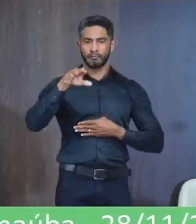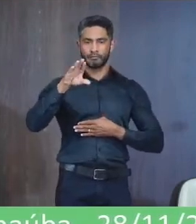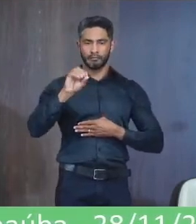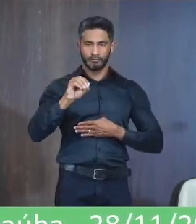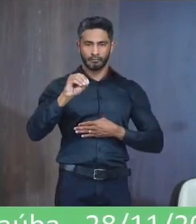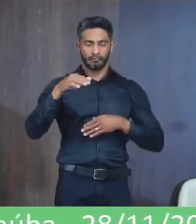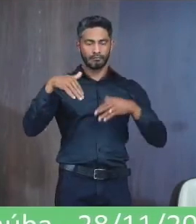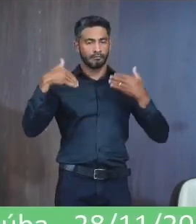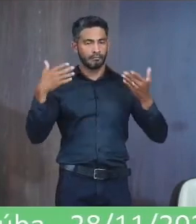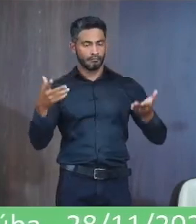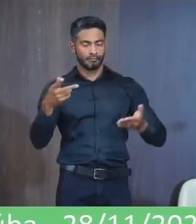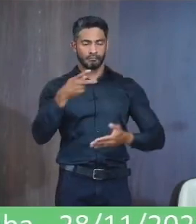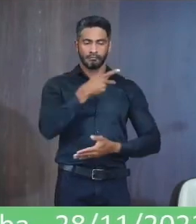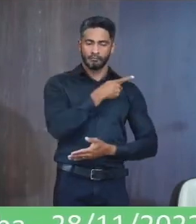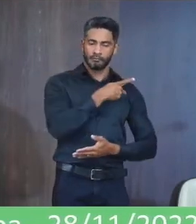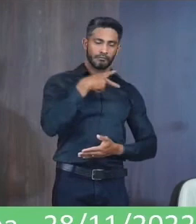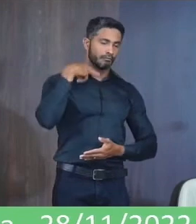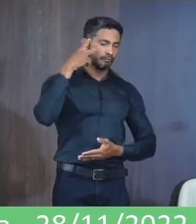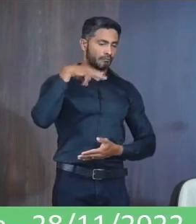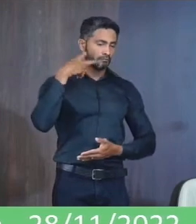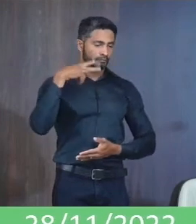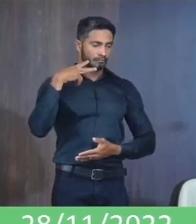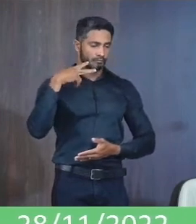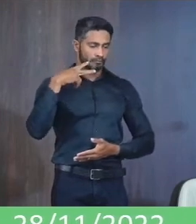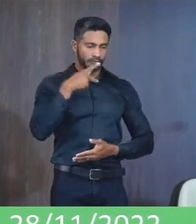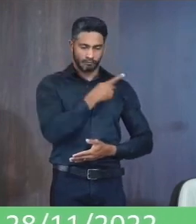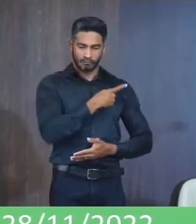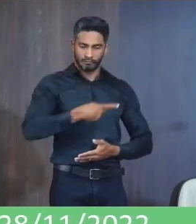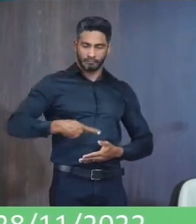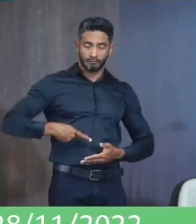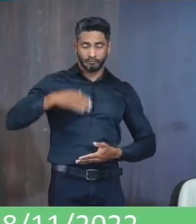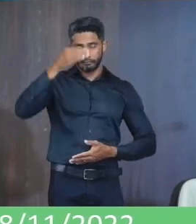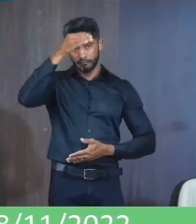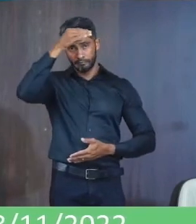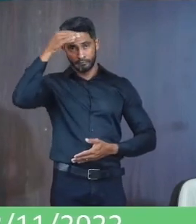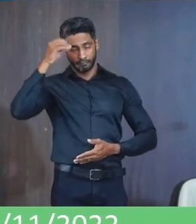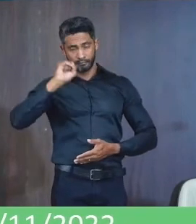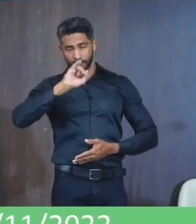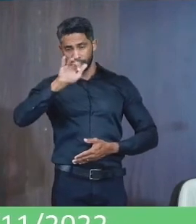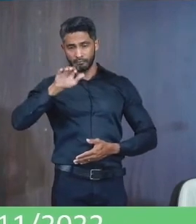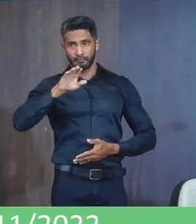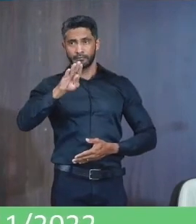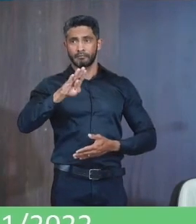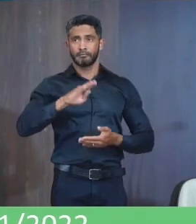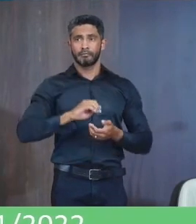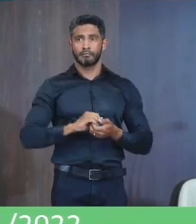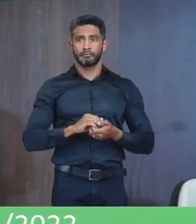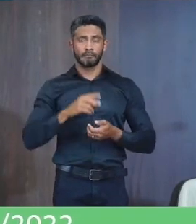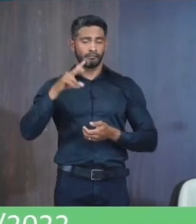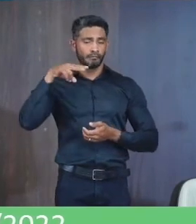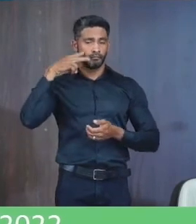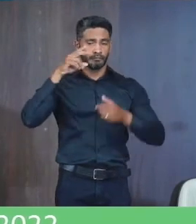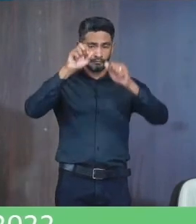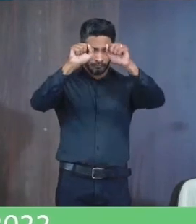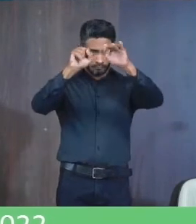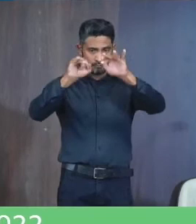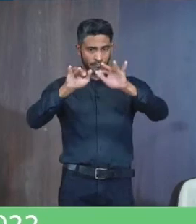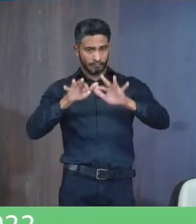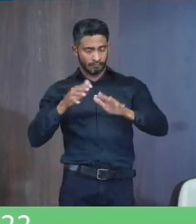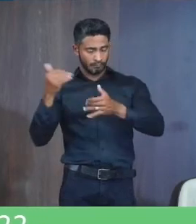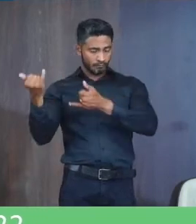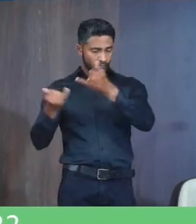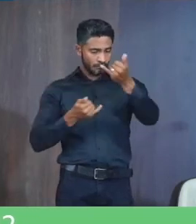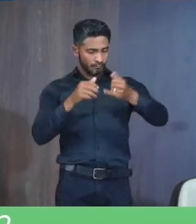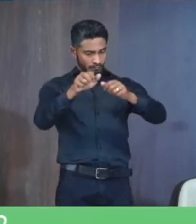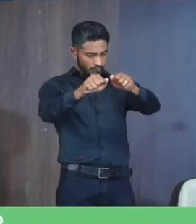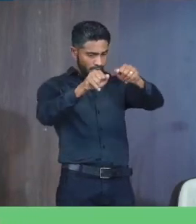Excelentíssimo Senhor Vereador Presidente da Câmara Municipal De Janaúba Ramon Alexandre Araújo O vereador subassinado Vem após